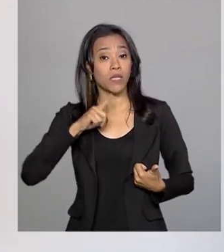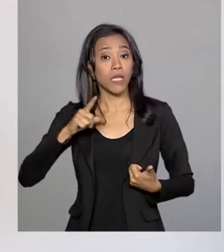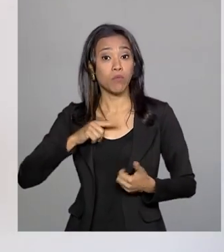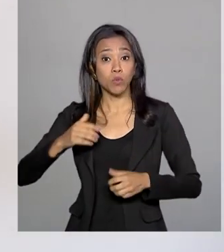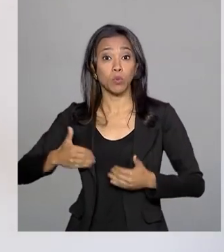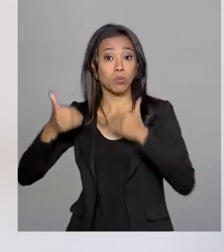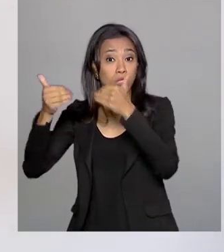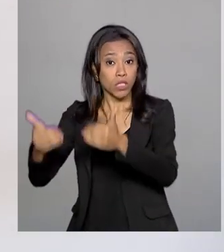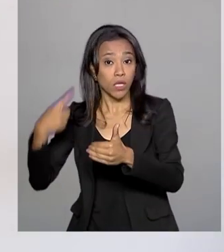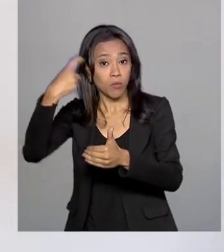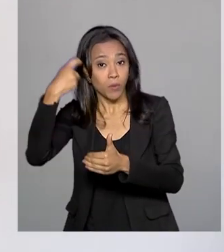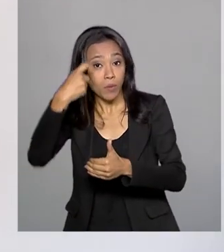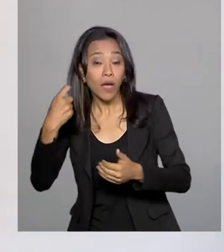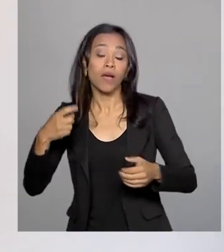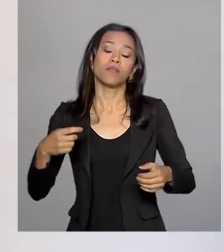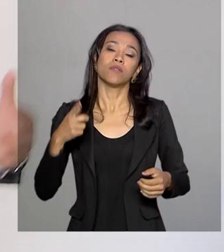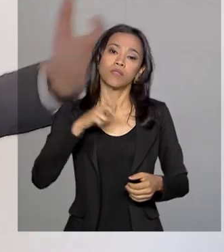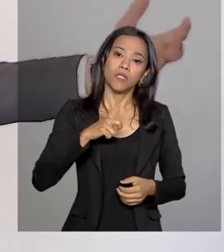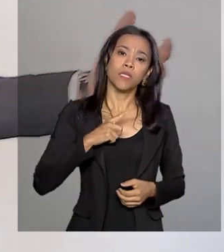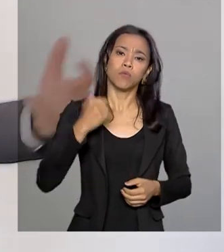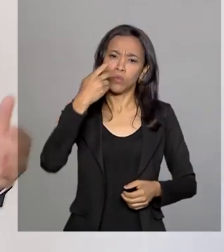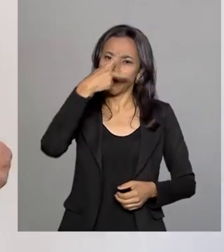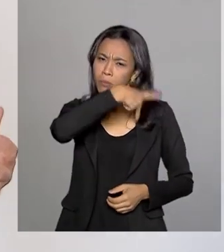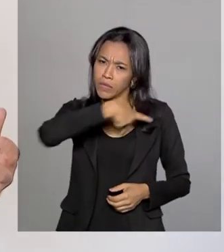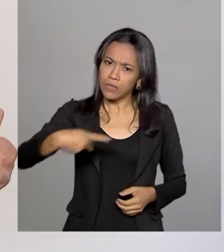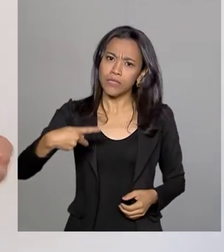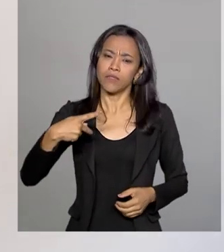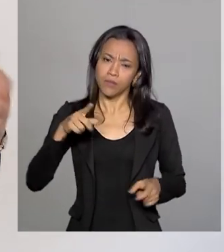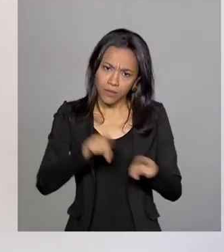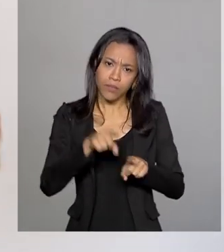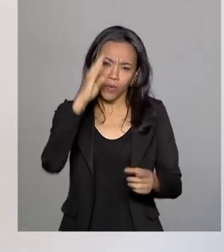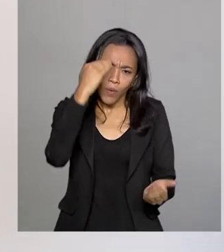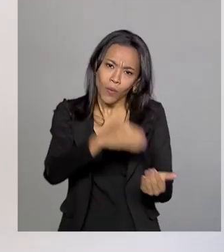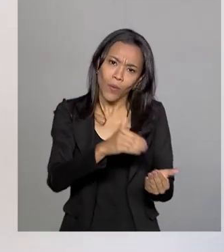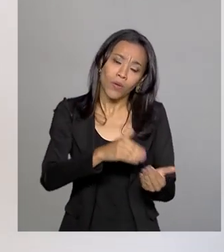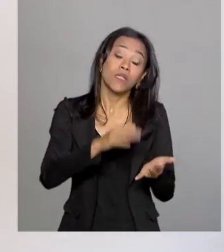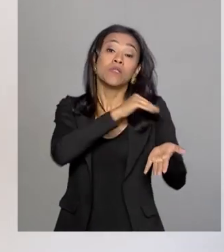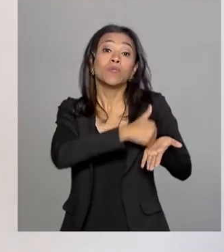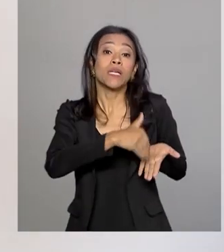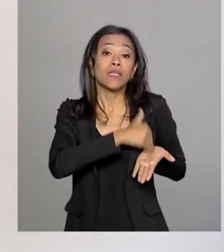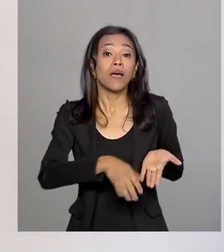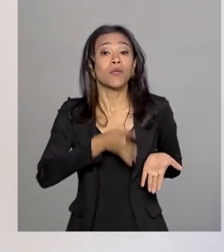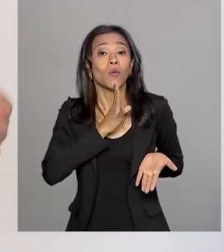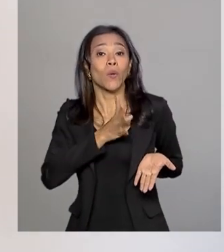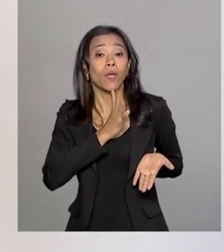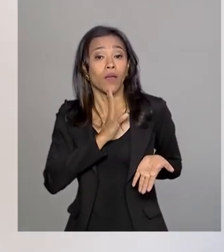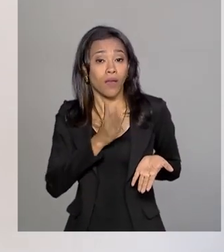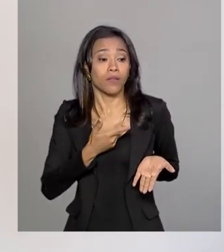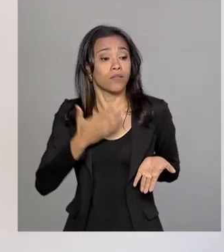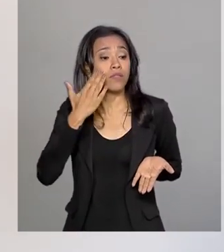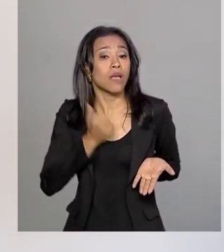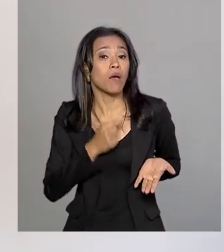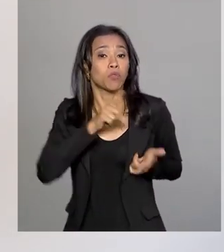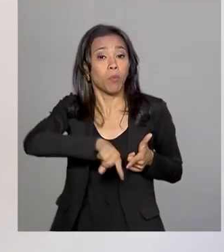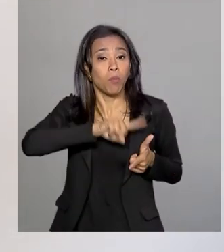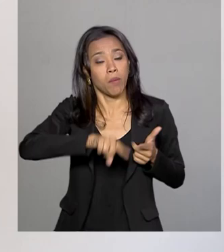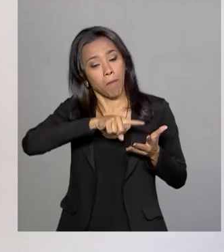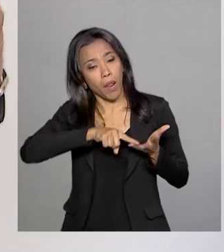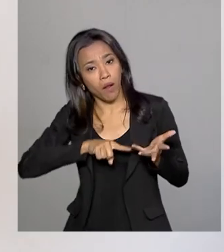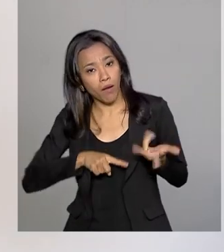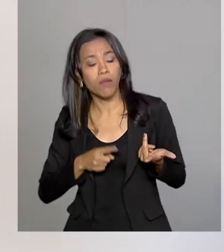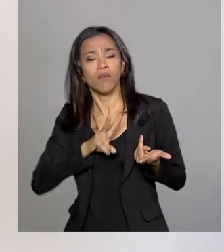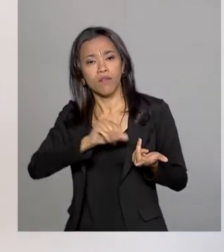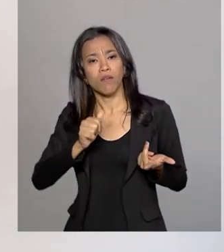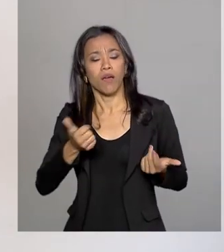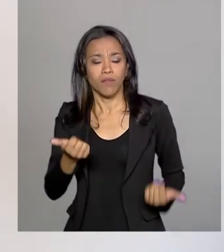envolvido com isso, um presidente que abraçou a causa e um secretário que conhece profundamente a causa e que com certeza levará o Brasil a